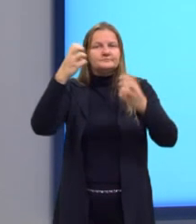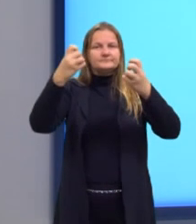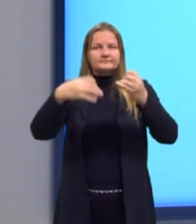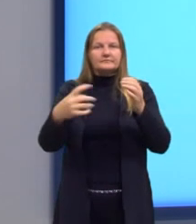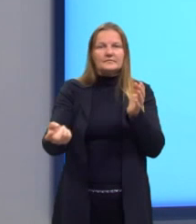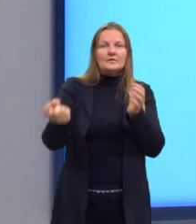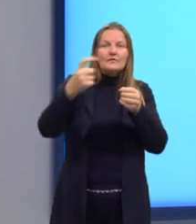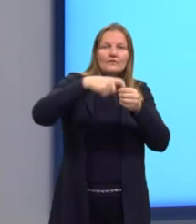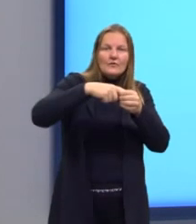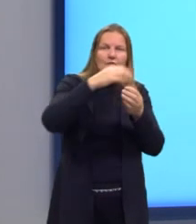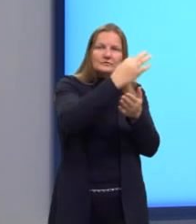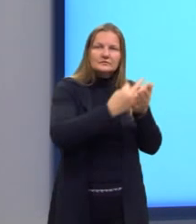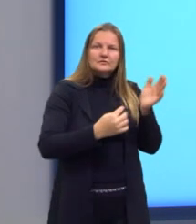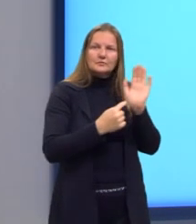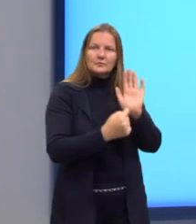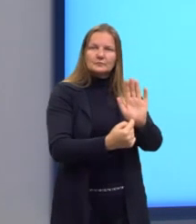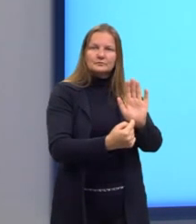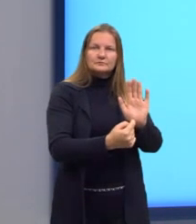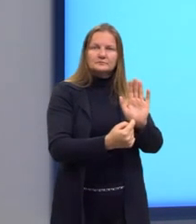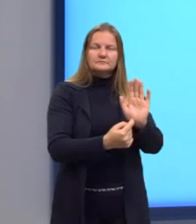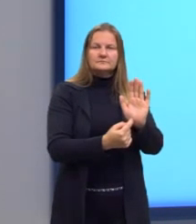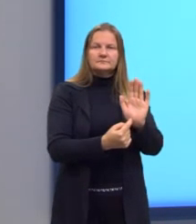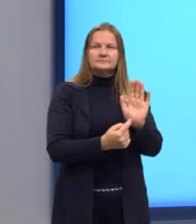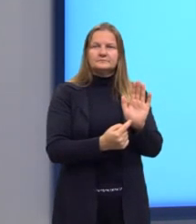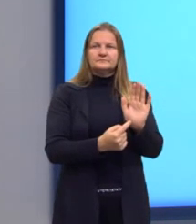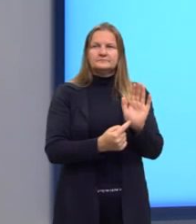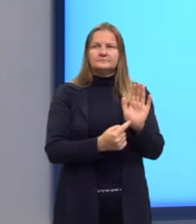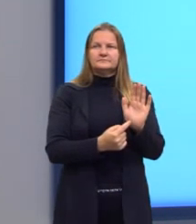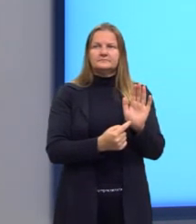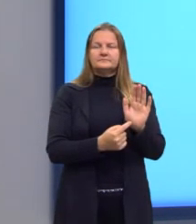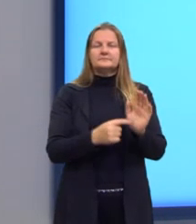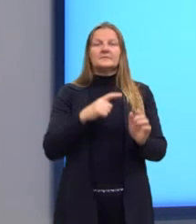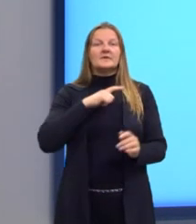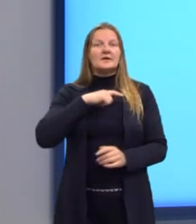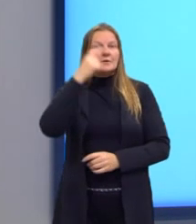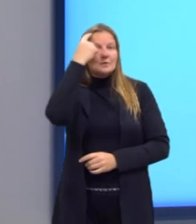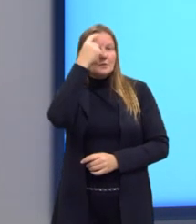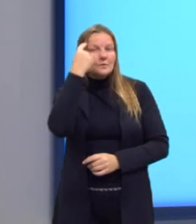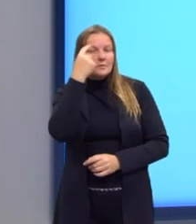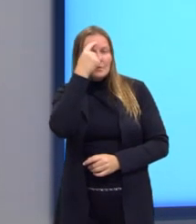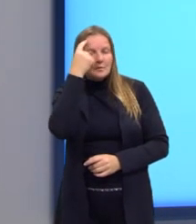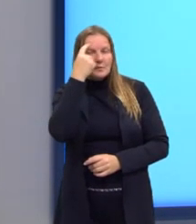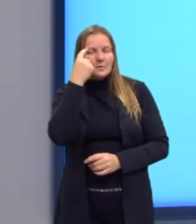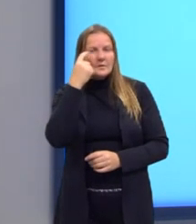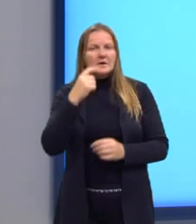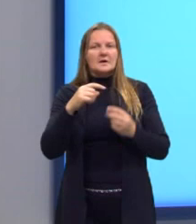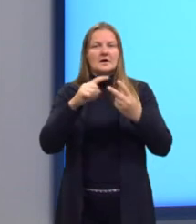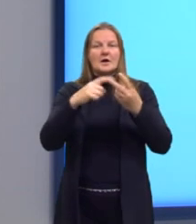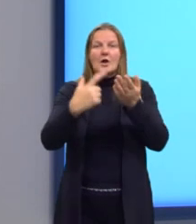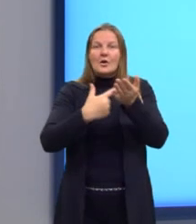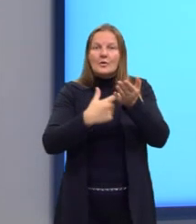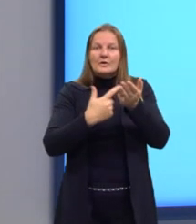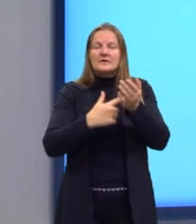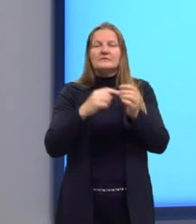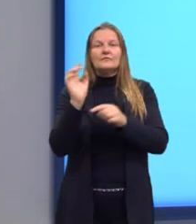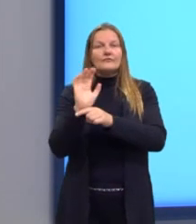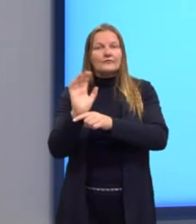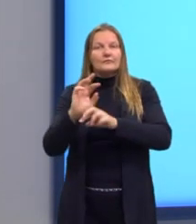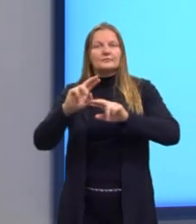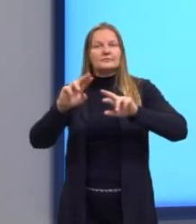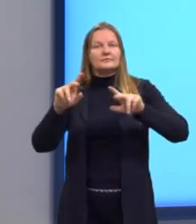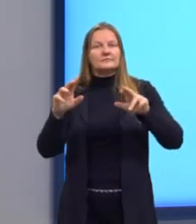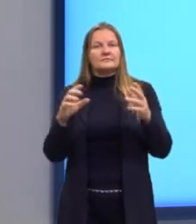para vocês entenderem. Aqui a gente tem Harry Potter, Crepúsculo e a questão